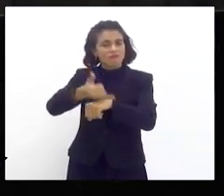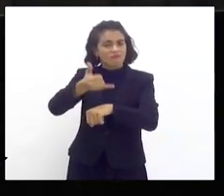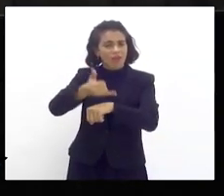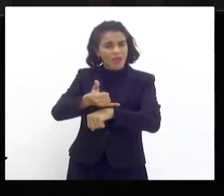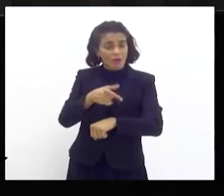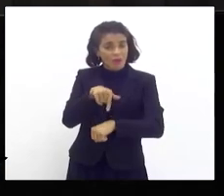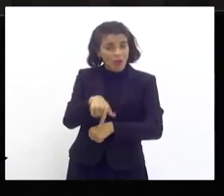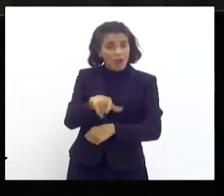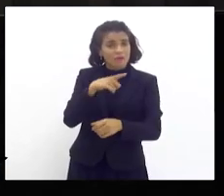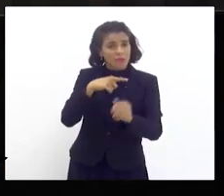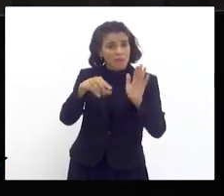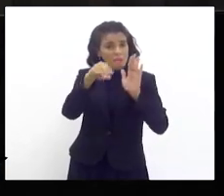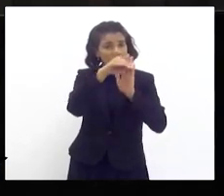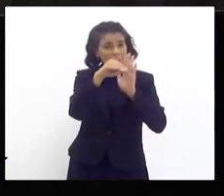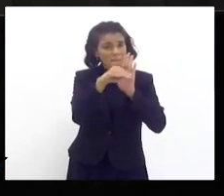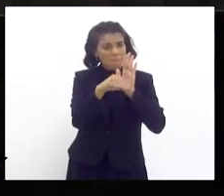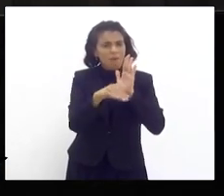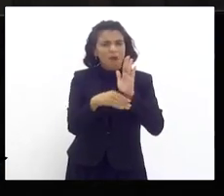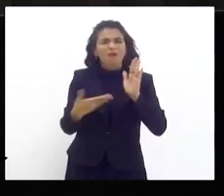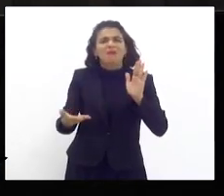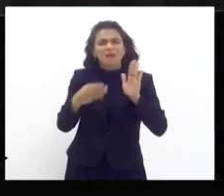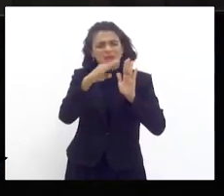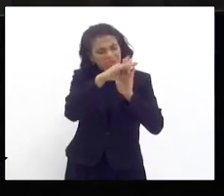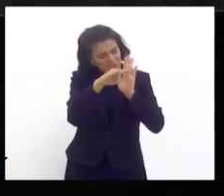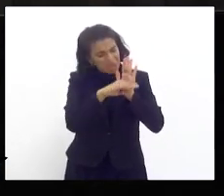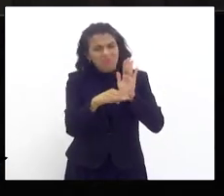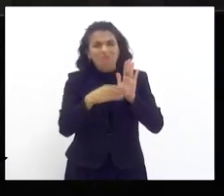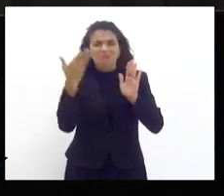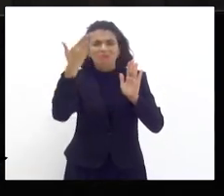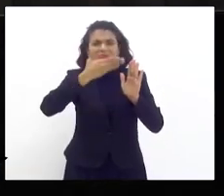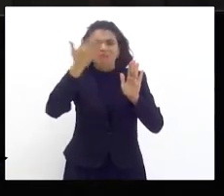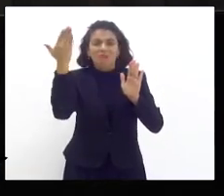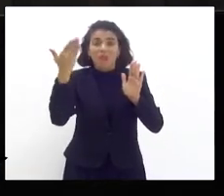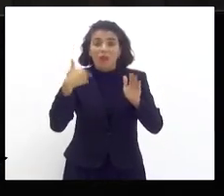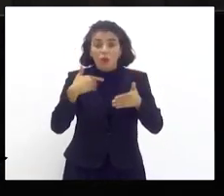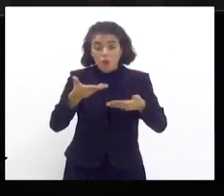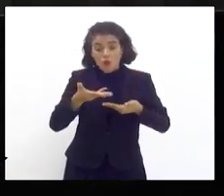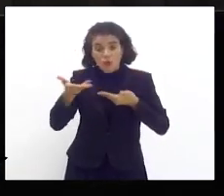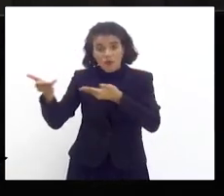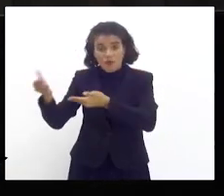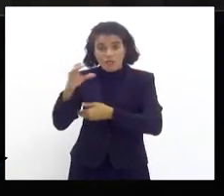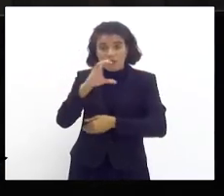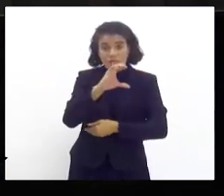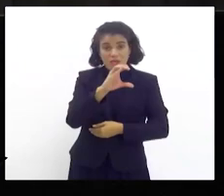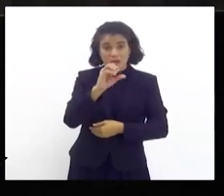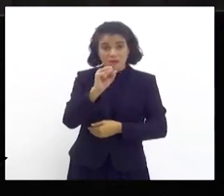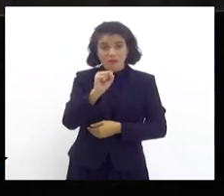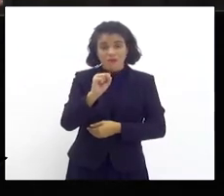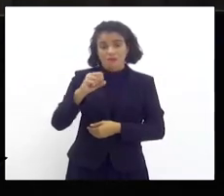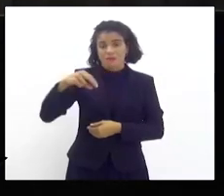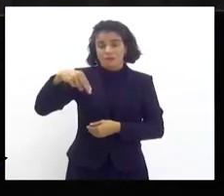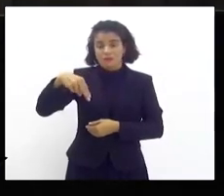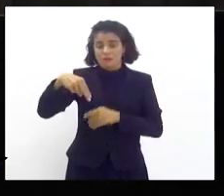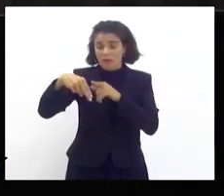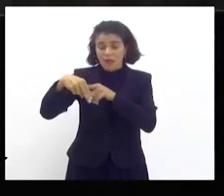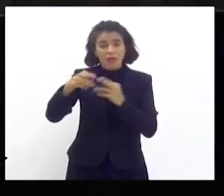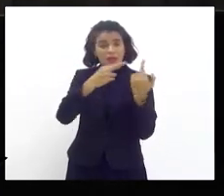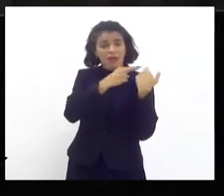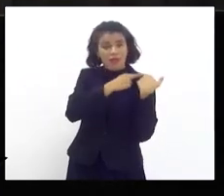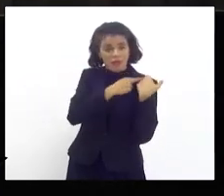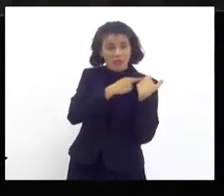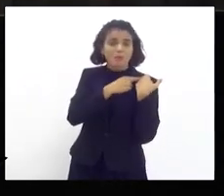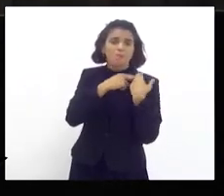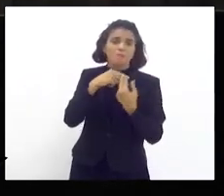Então, ela tem um protocolo. Mas que protocolo é esse? Nós convidamos hoje a CSN, que ela é responsável pelo minério.